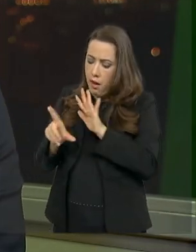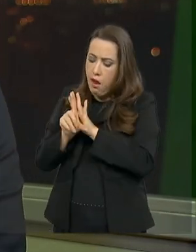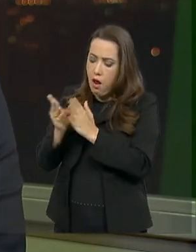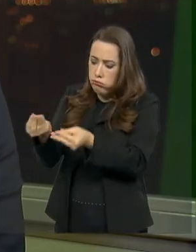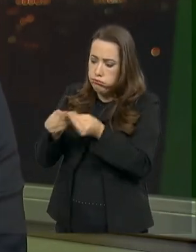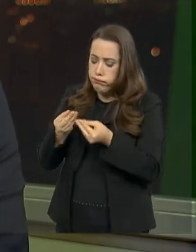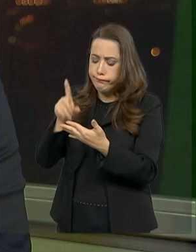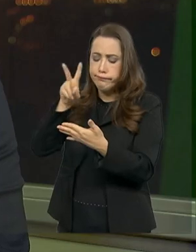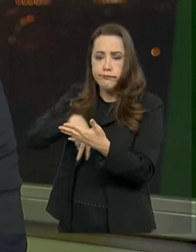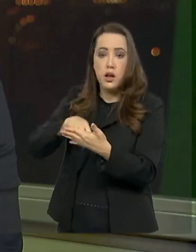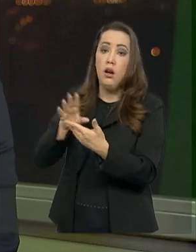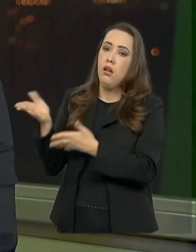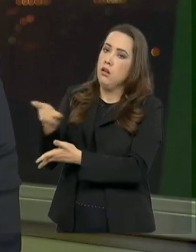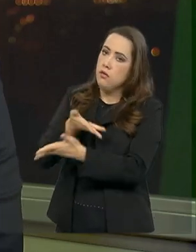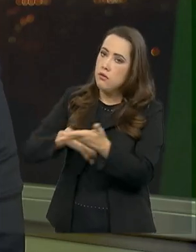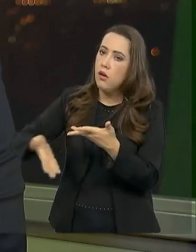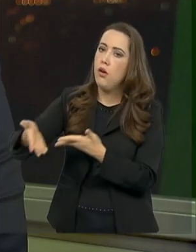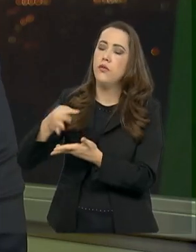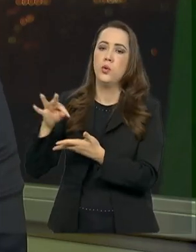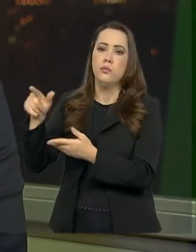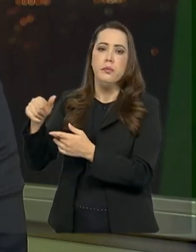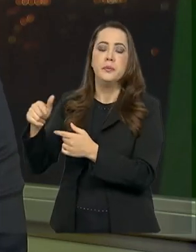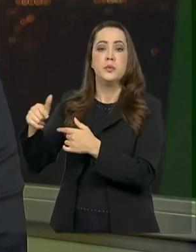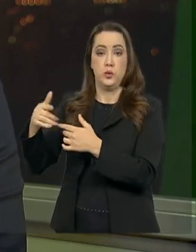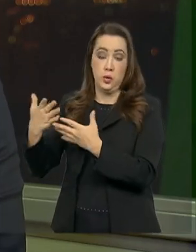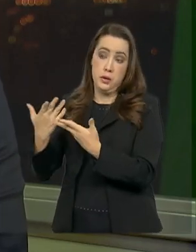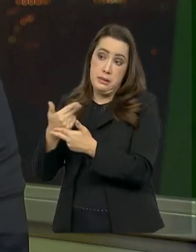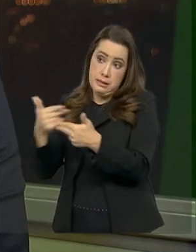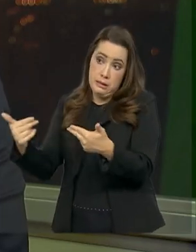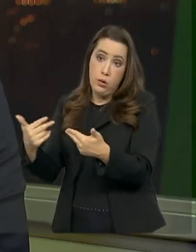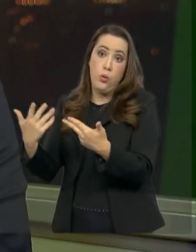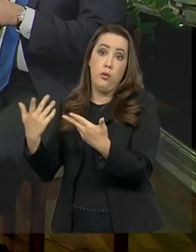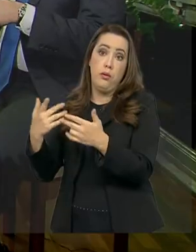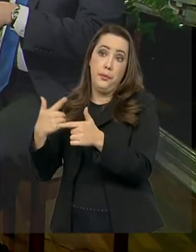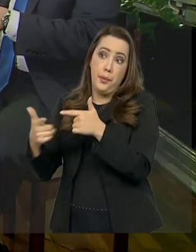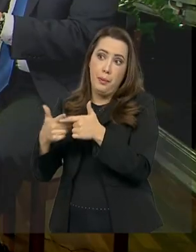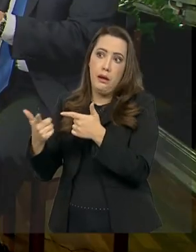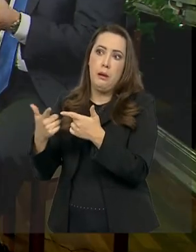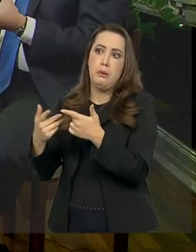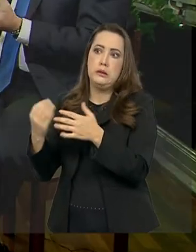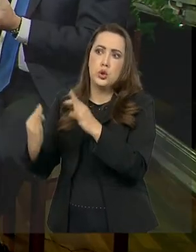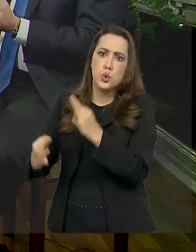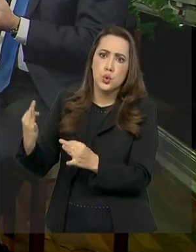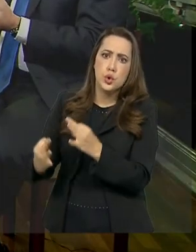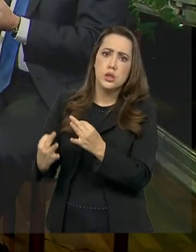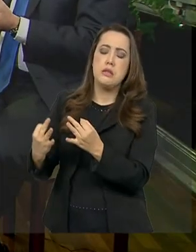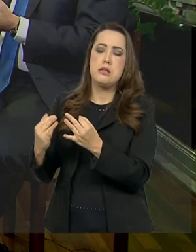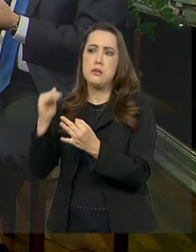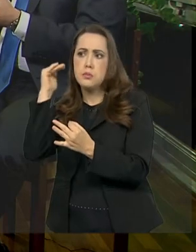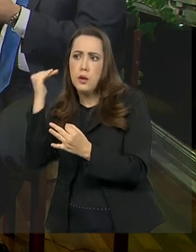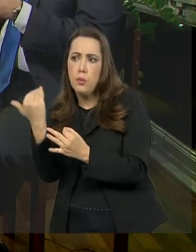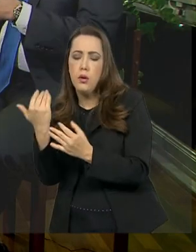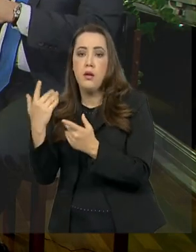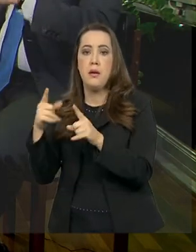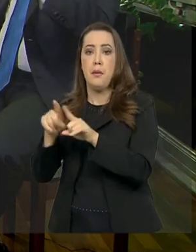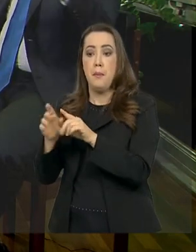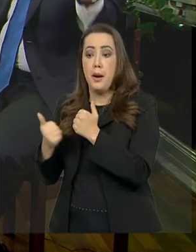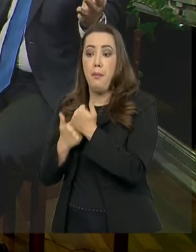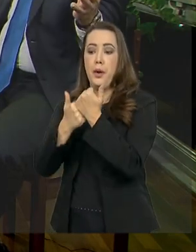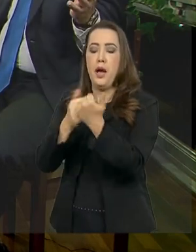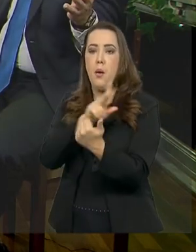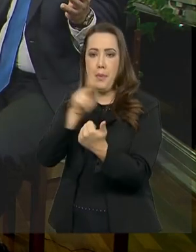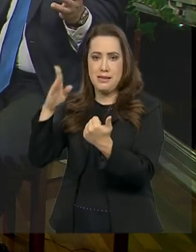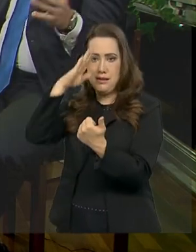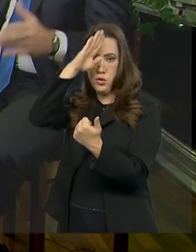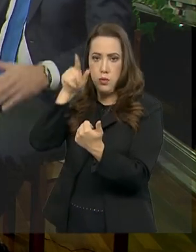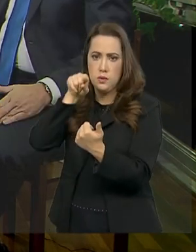Nacional envolve todo o aparato jurídico da Secretaria-Geral para subsidiar o presidente na hora tanto de enviar